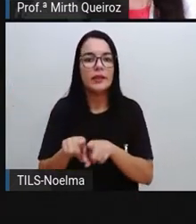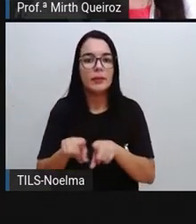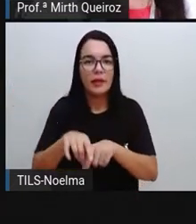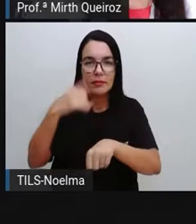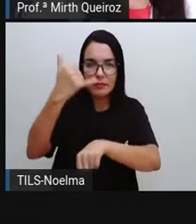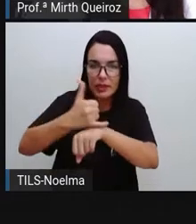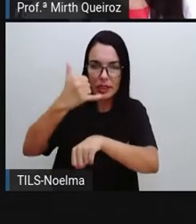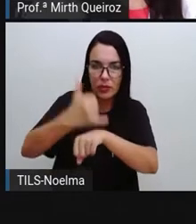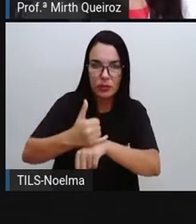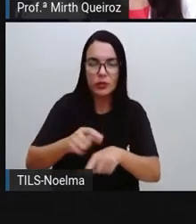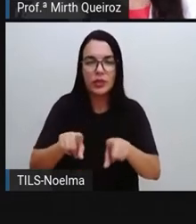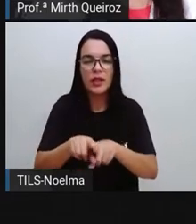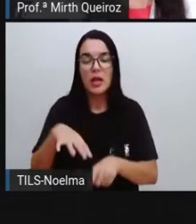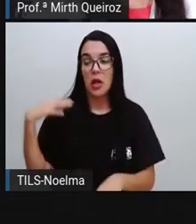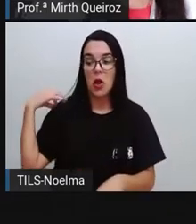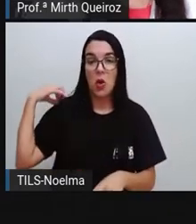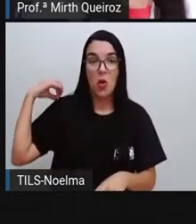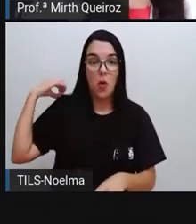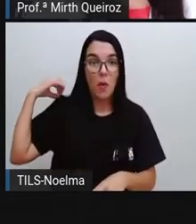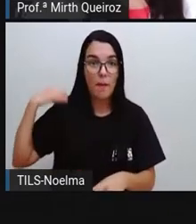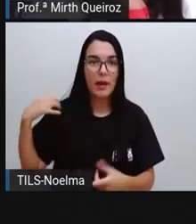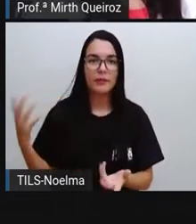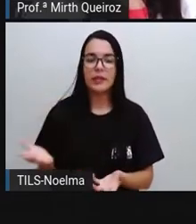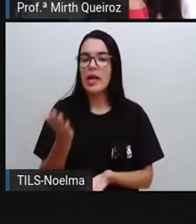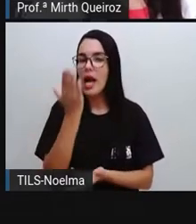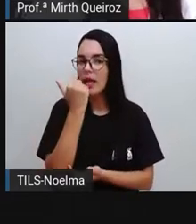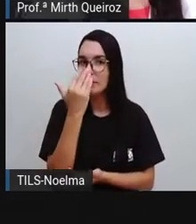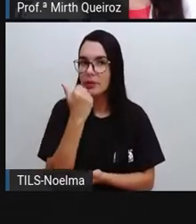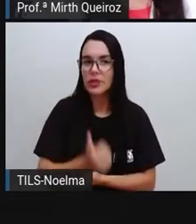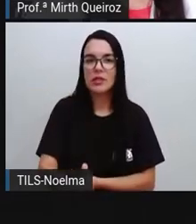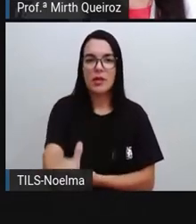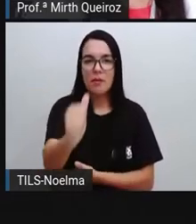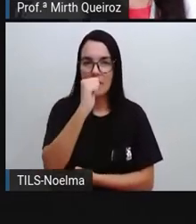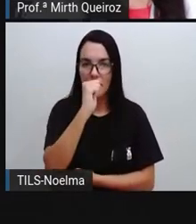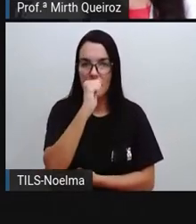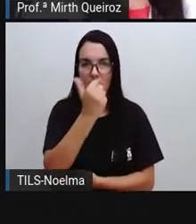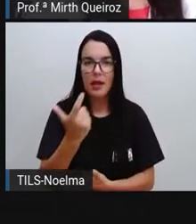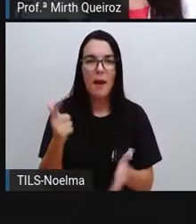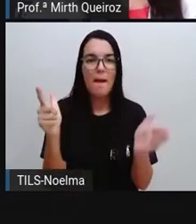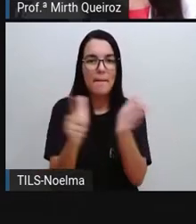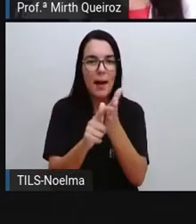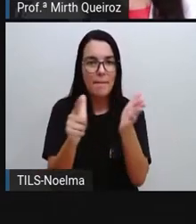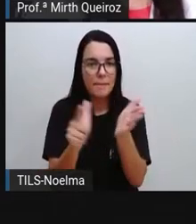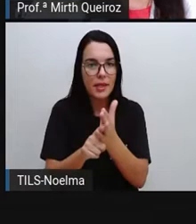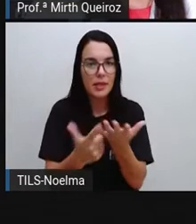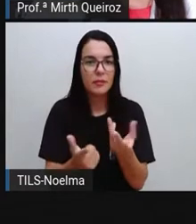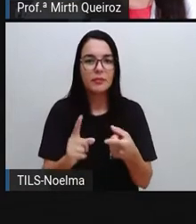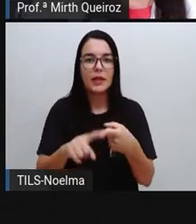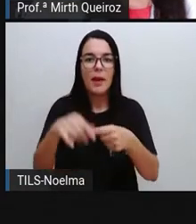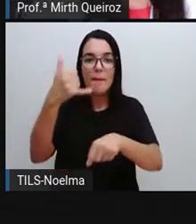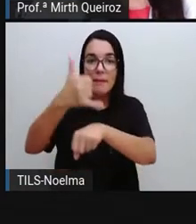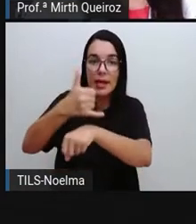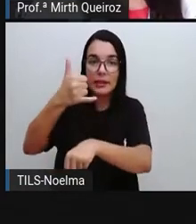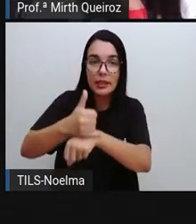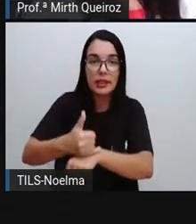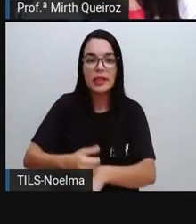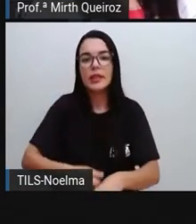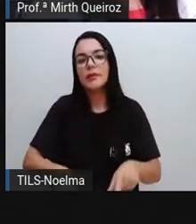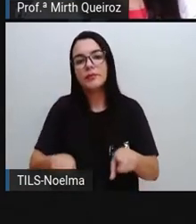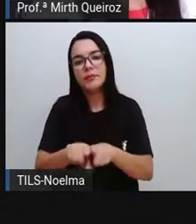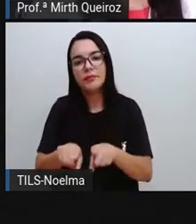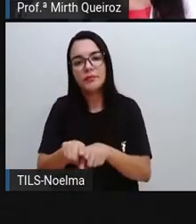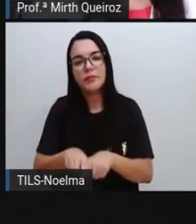ateixo, alimentícia e de bebidas, papel e celulose, madeireira e